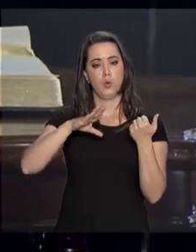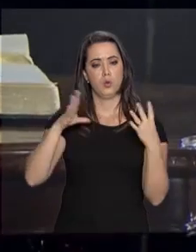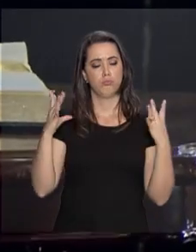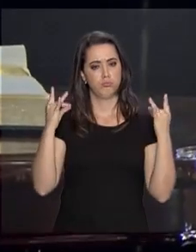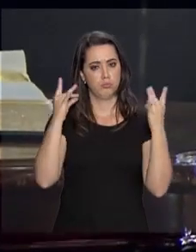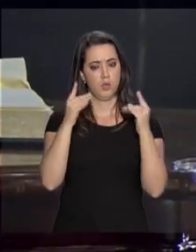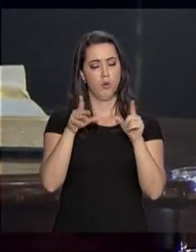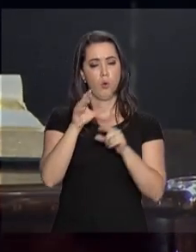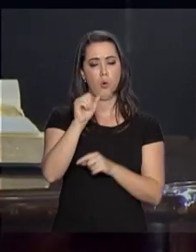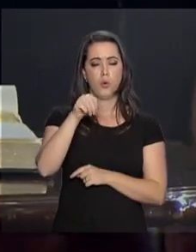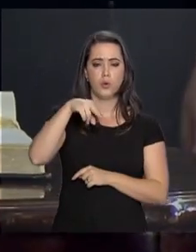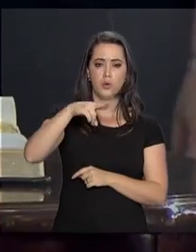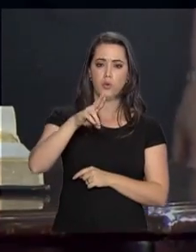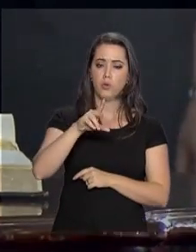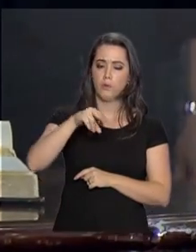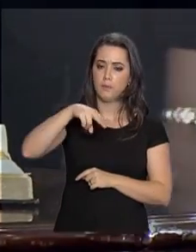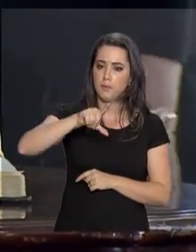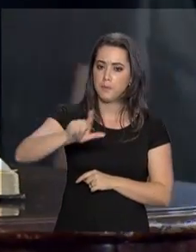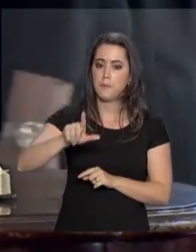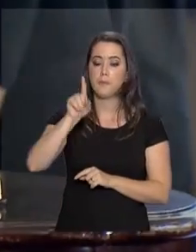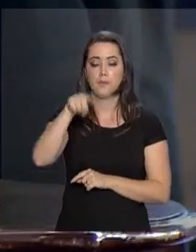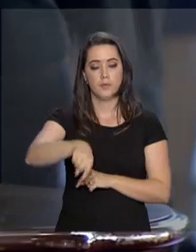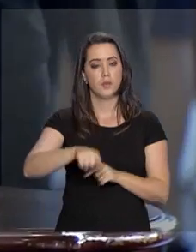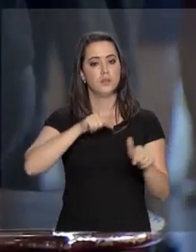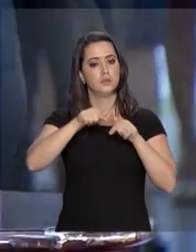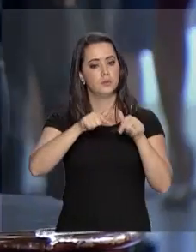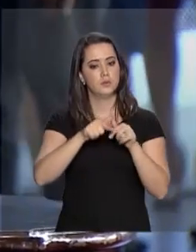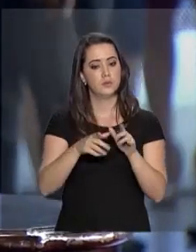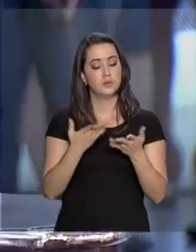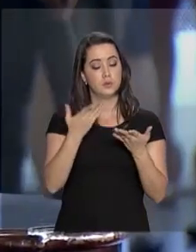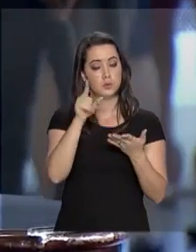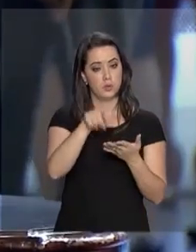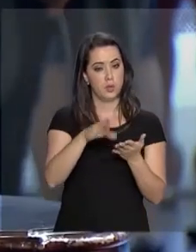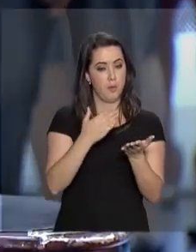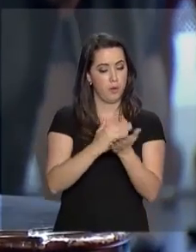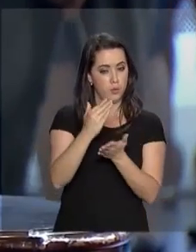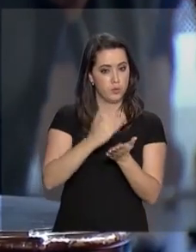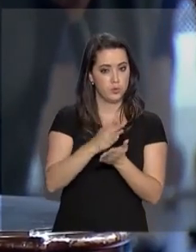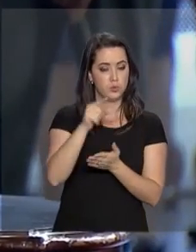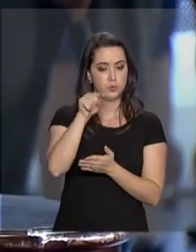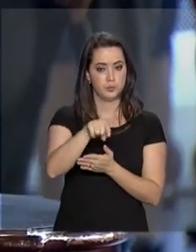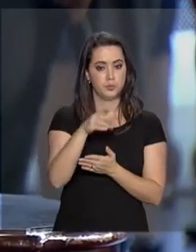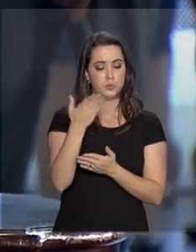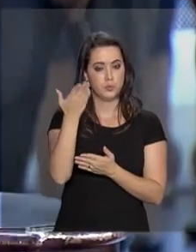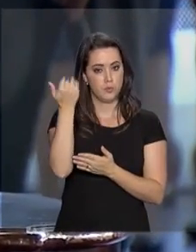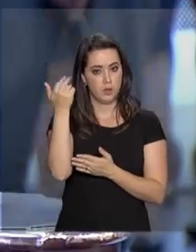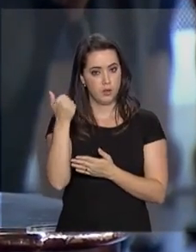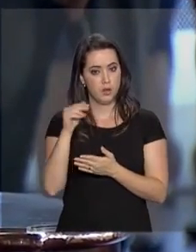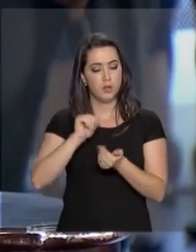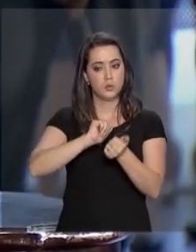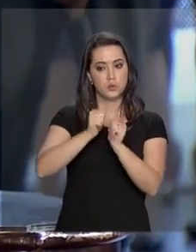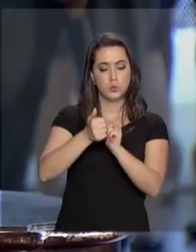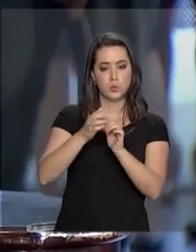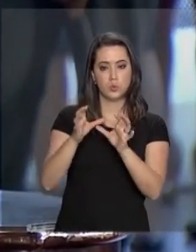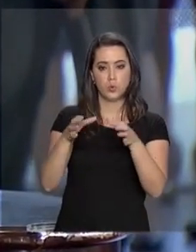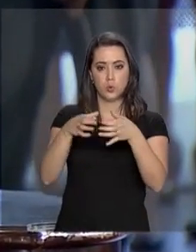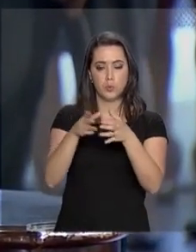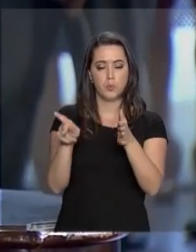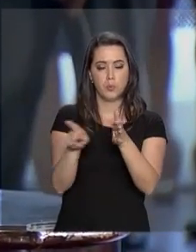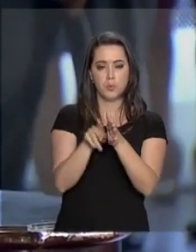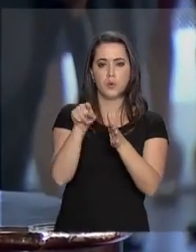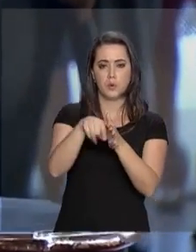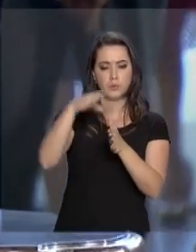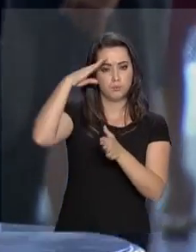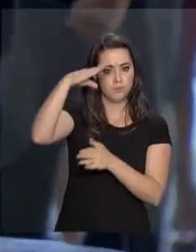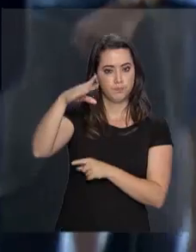Carioca, o novo ministro já atuou como presidente da Comissão de Desportos do Exército. Ele também dirigiu o Departamento de